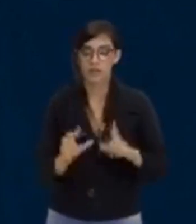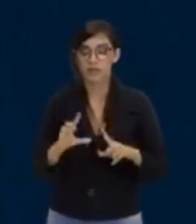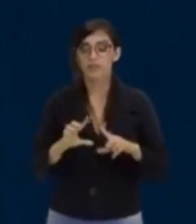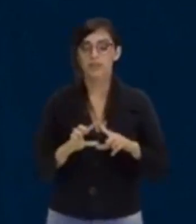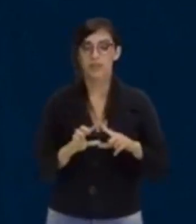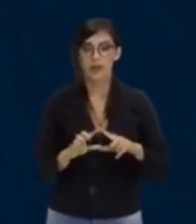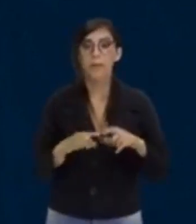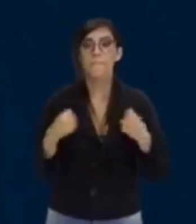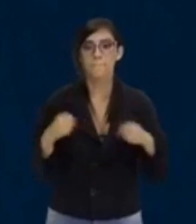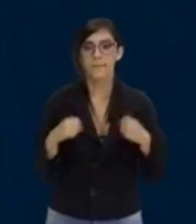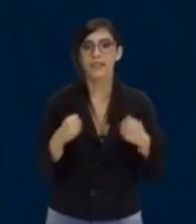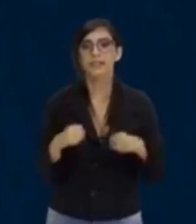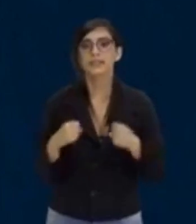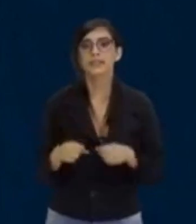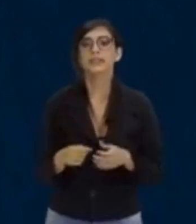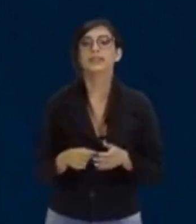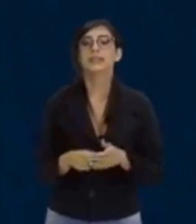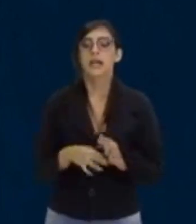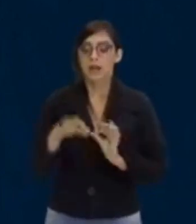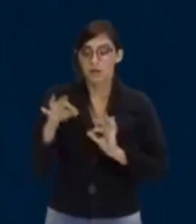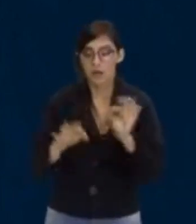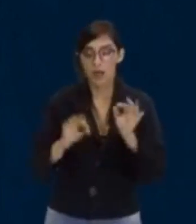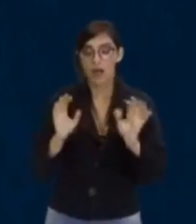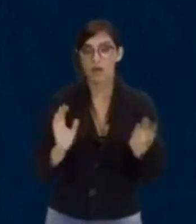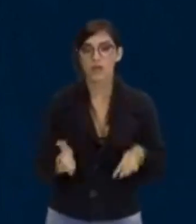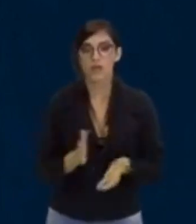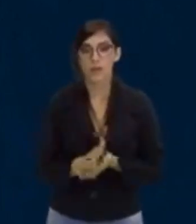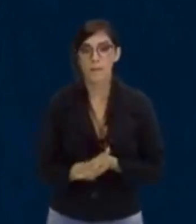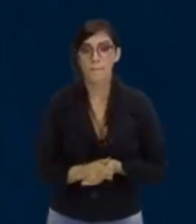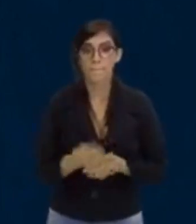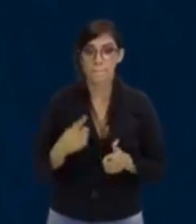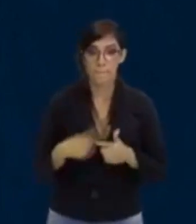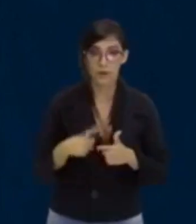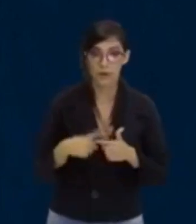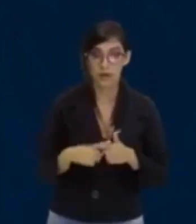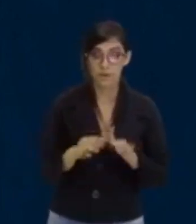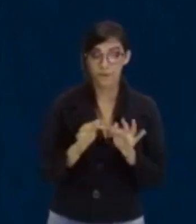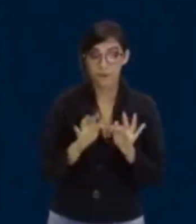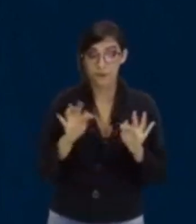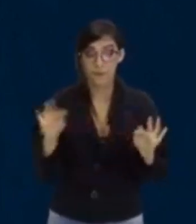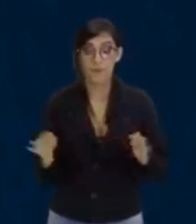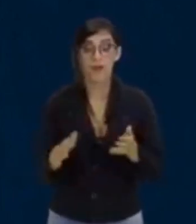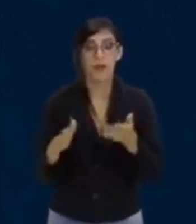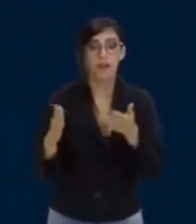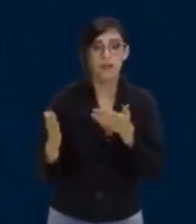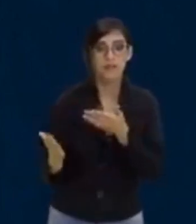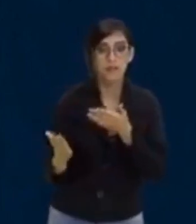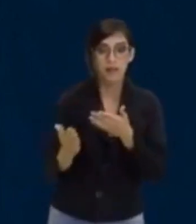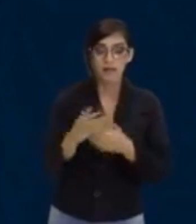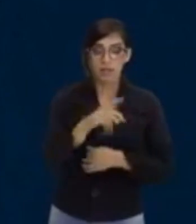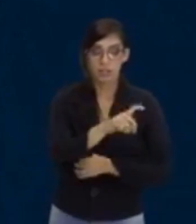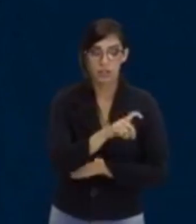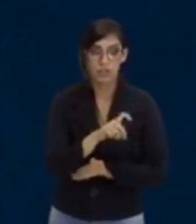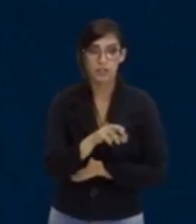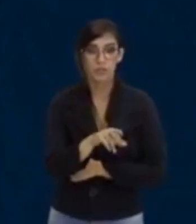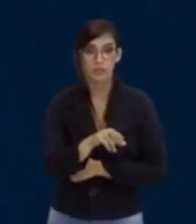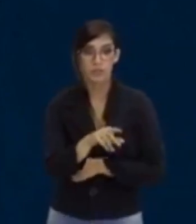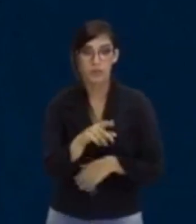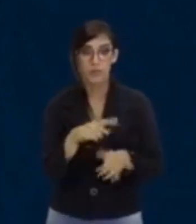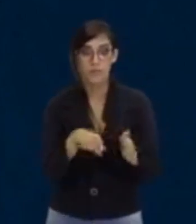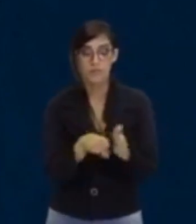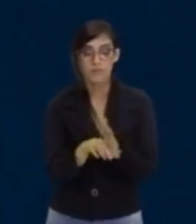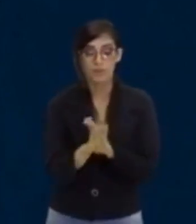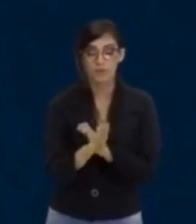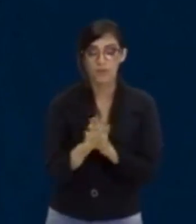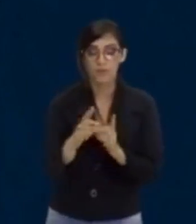Porque a fórmula é essa aqui, ó, X igual a menos b mais ou menos a raiz de delta sobre